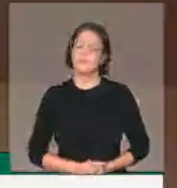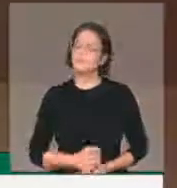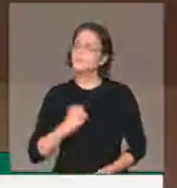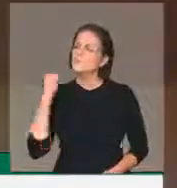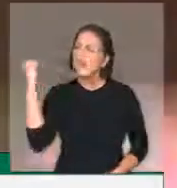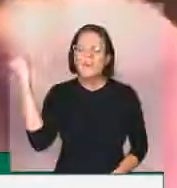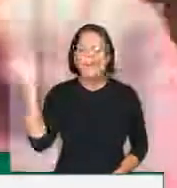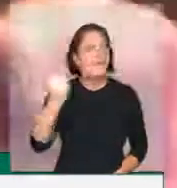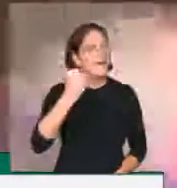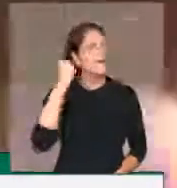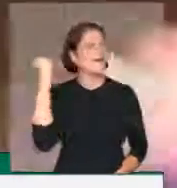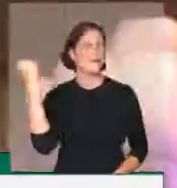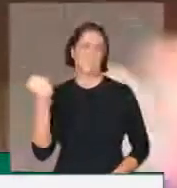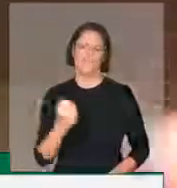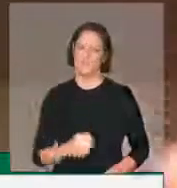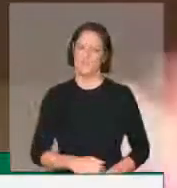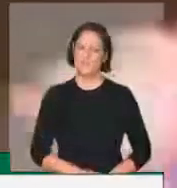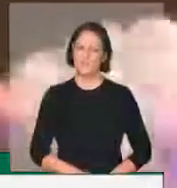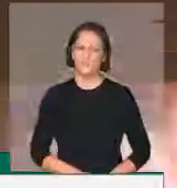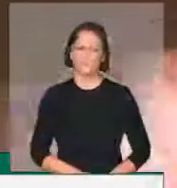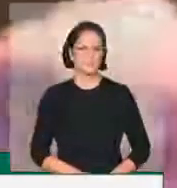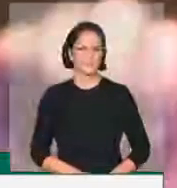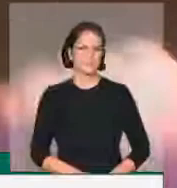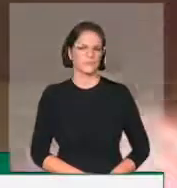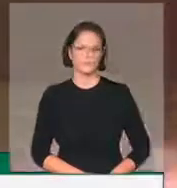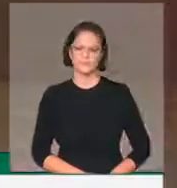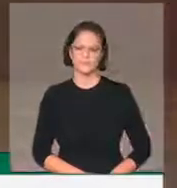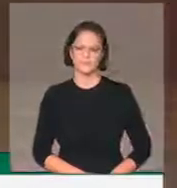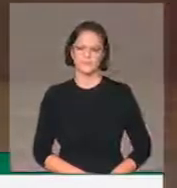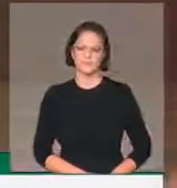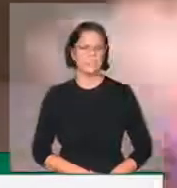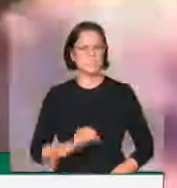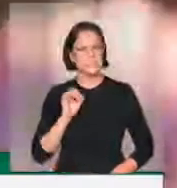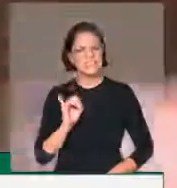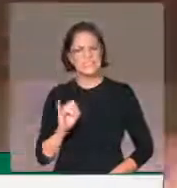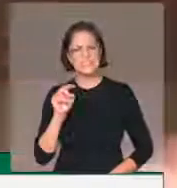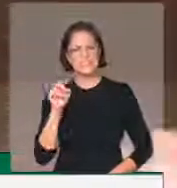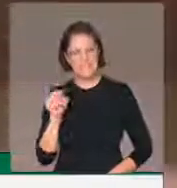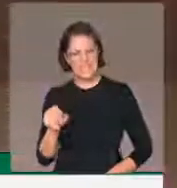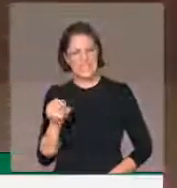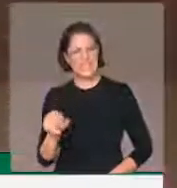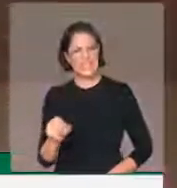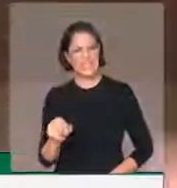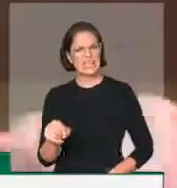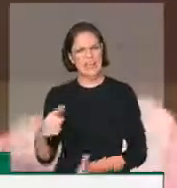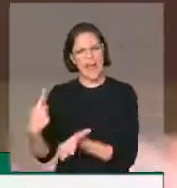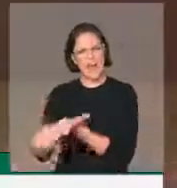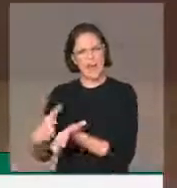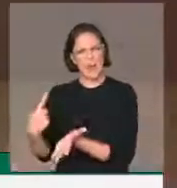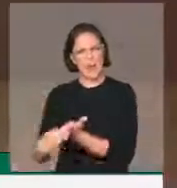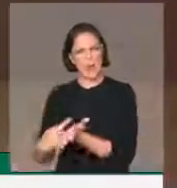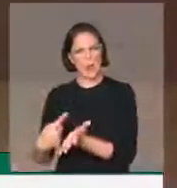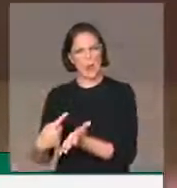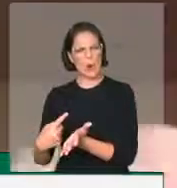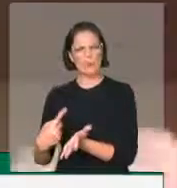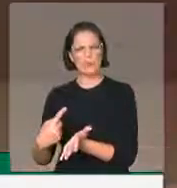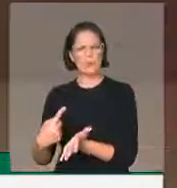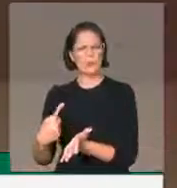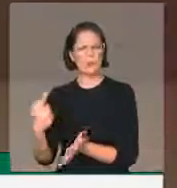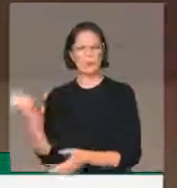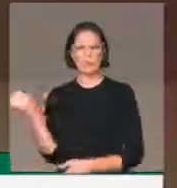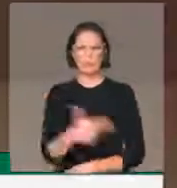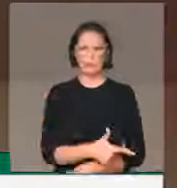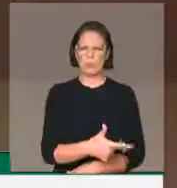grave. E se esse dispositivo, que faz com que o acordado se sobreponha ao legislado e ao